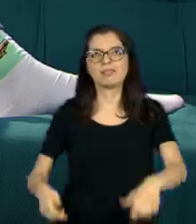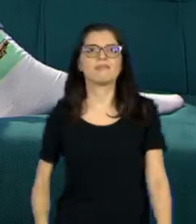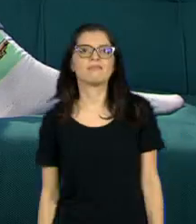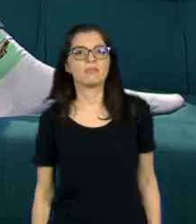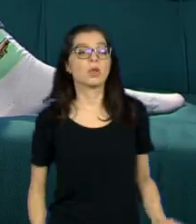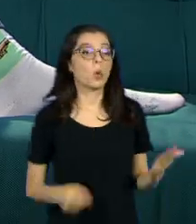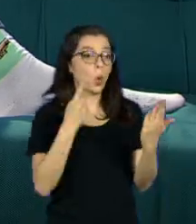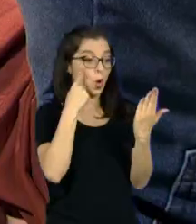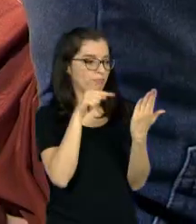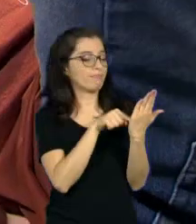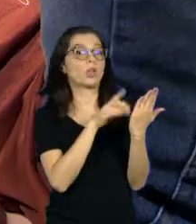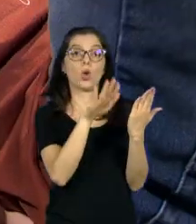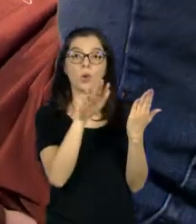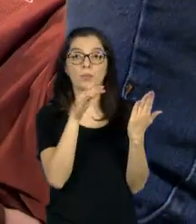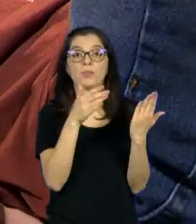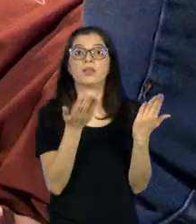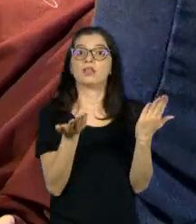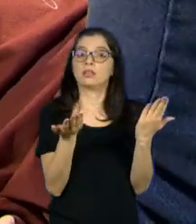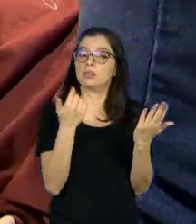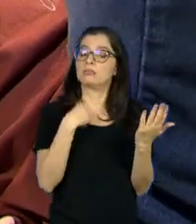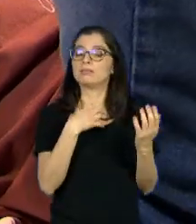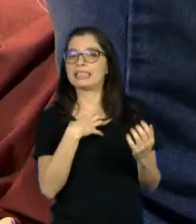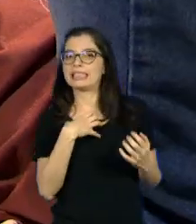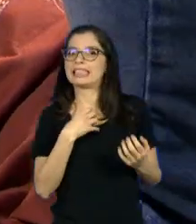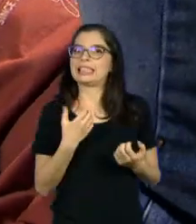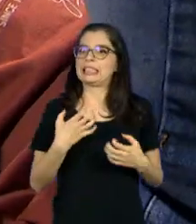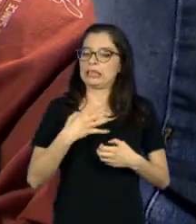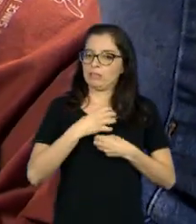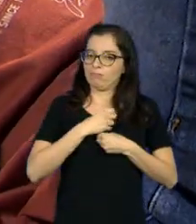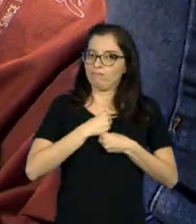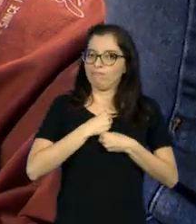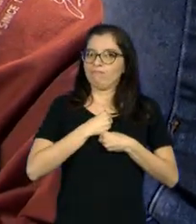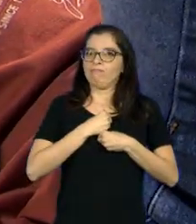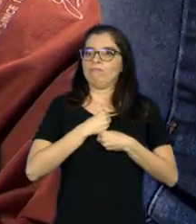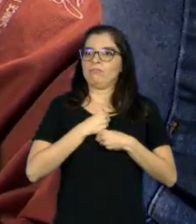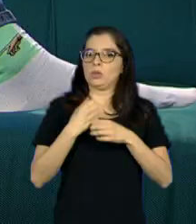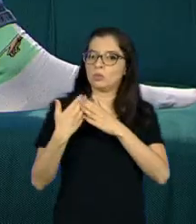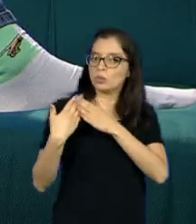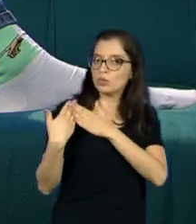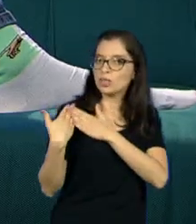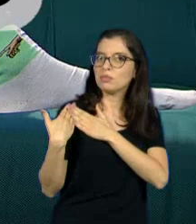O programa falou sobre objetividade, equilíbrio, responsabilidade.